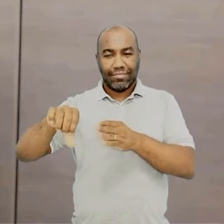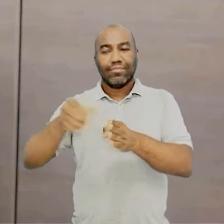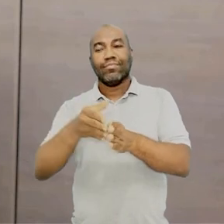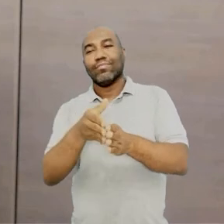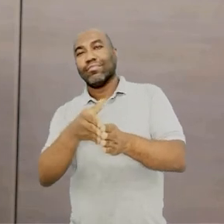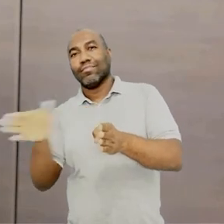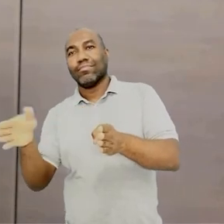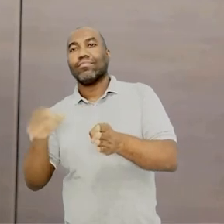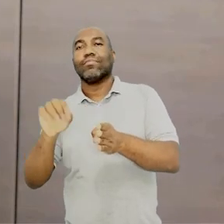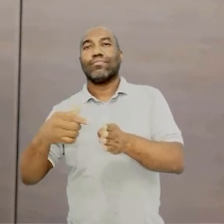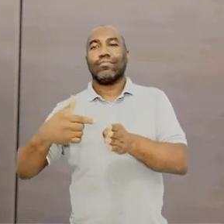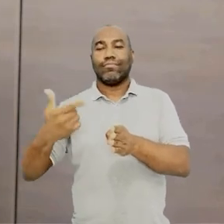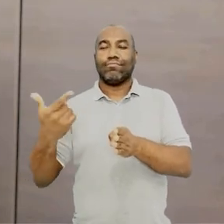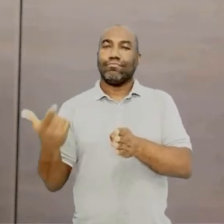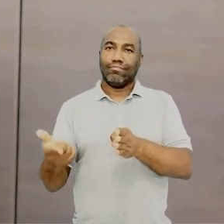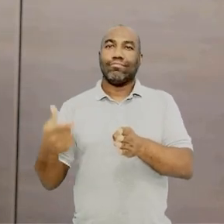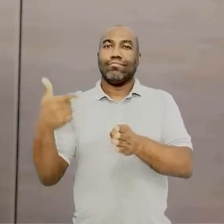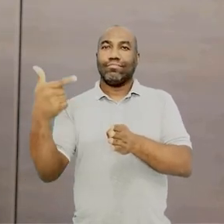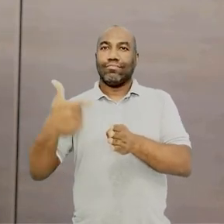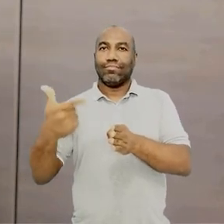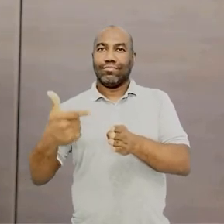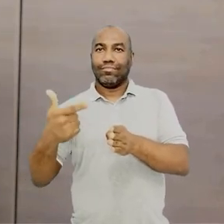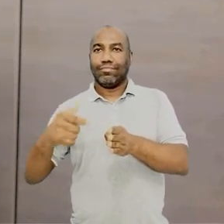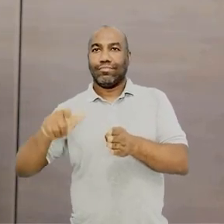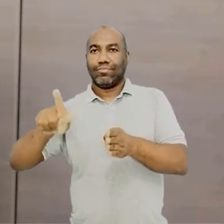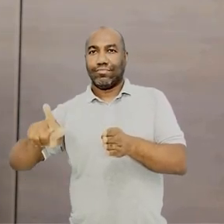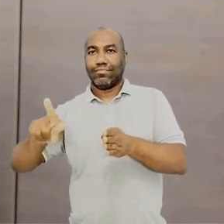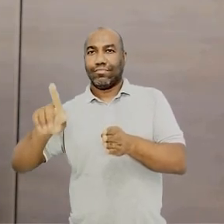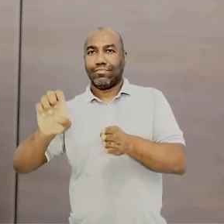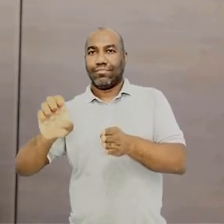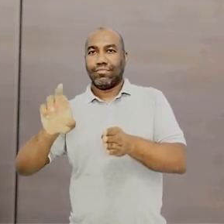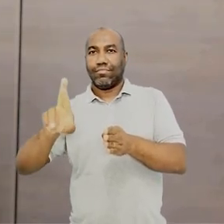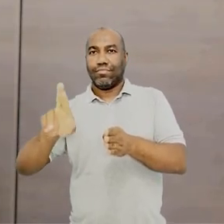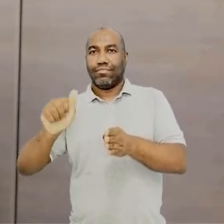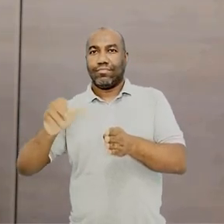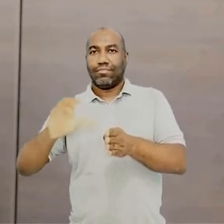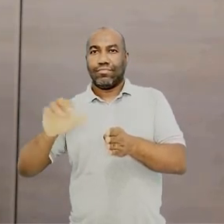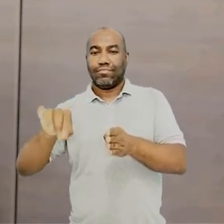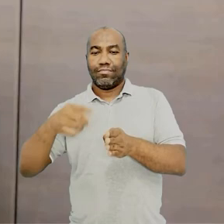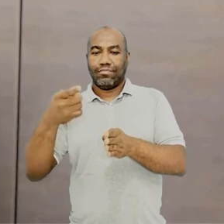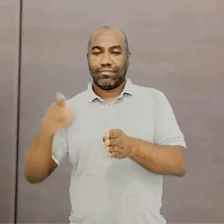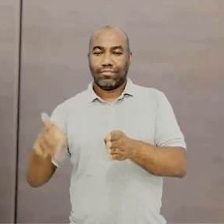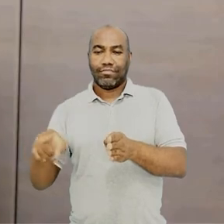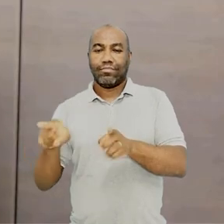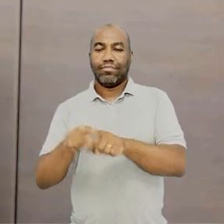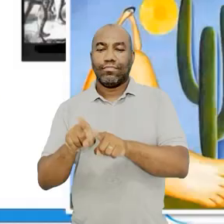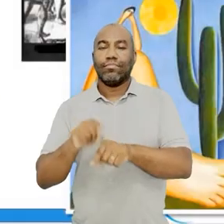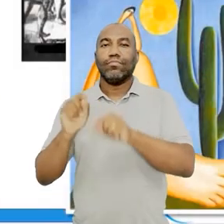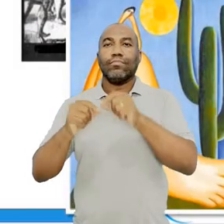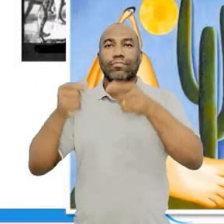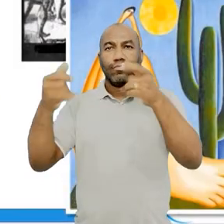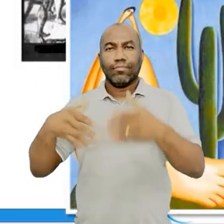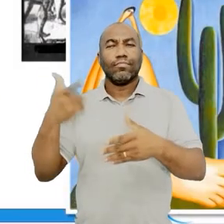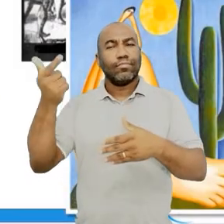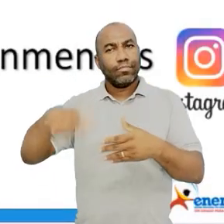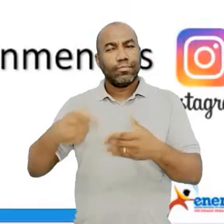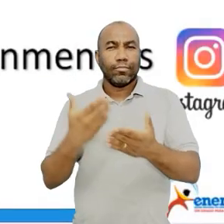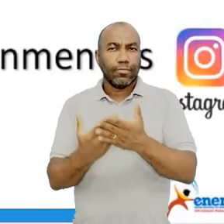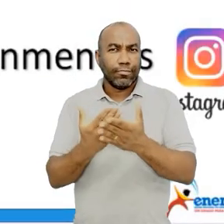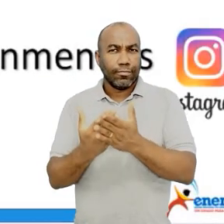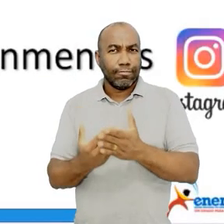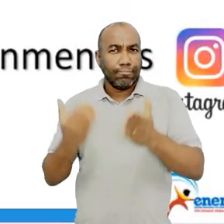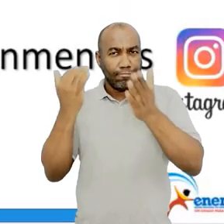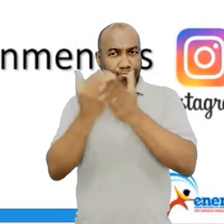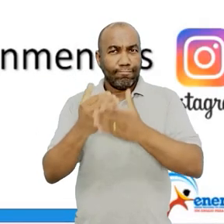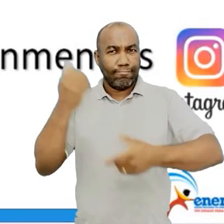disso, nós já temos a segunda geração. Na próxima aula, nós vamos discutir